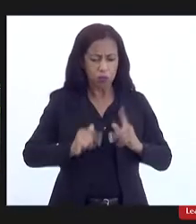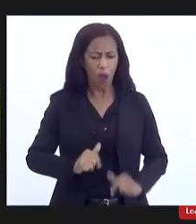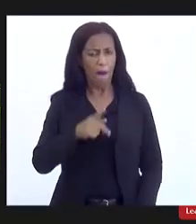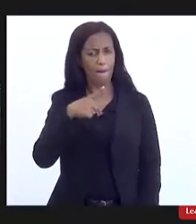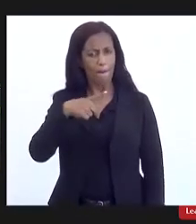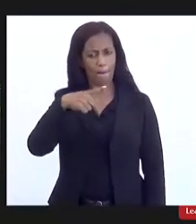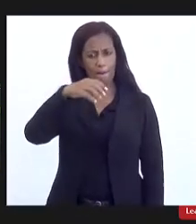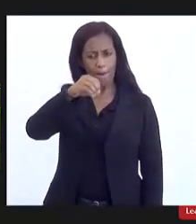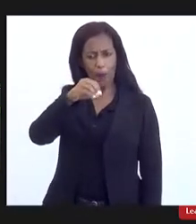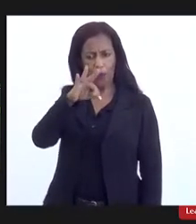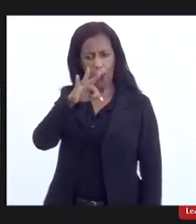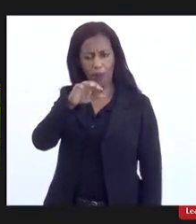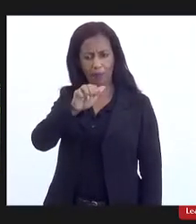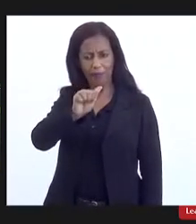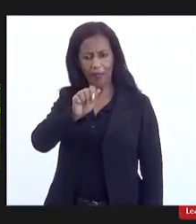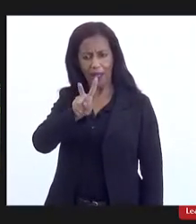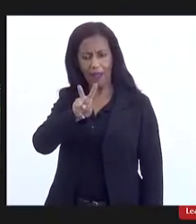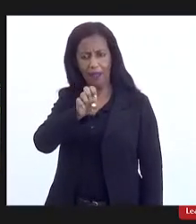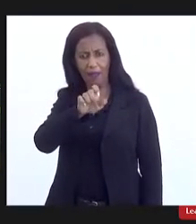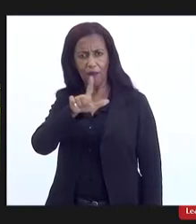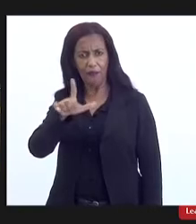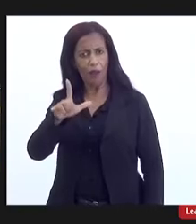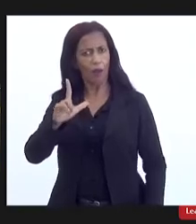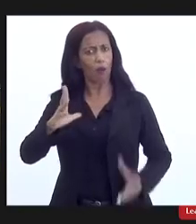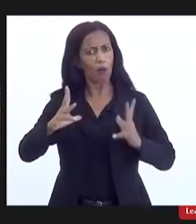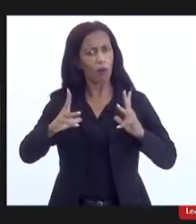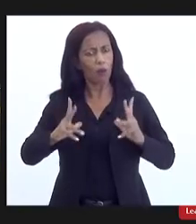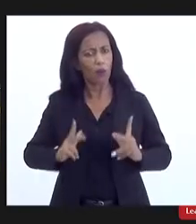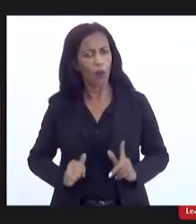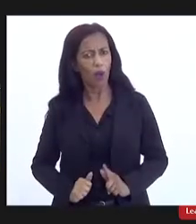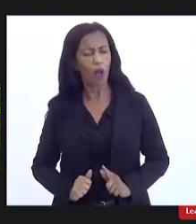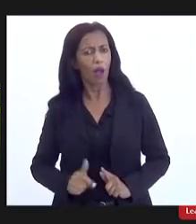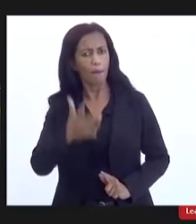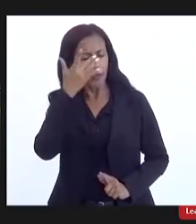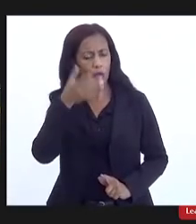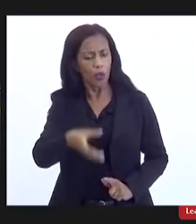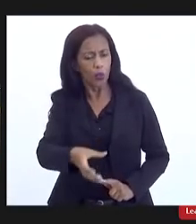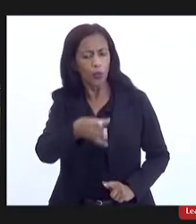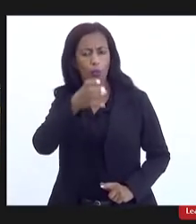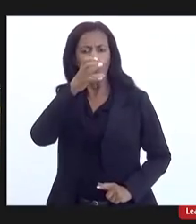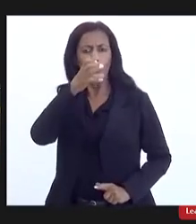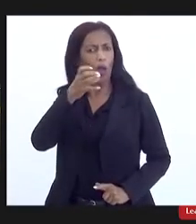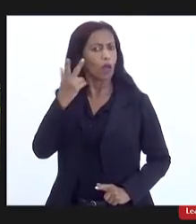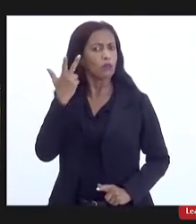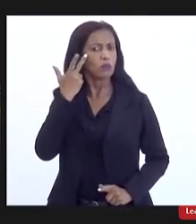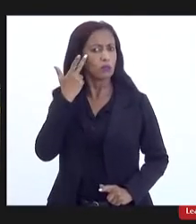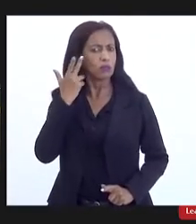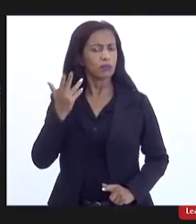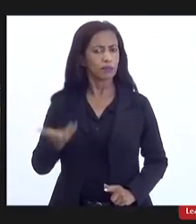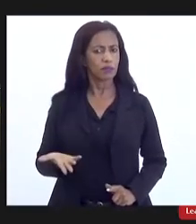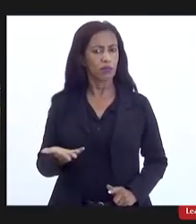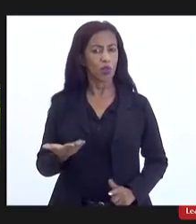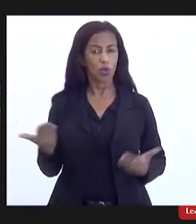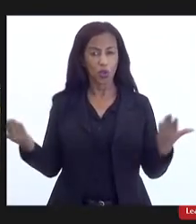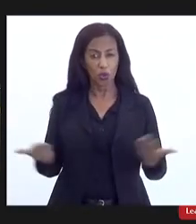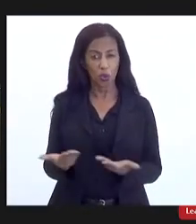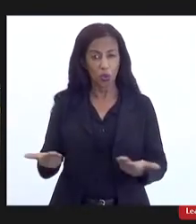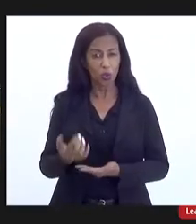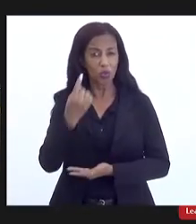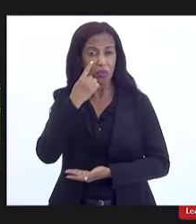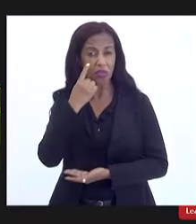condição da população tomar. E, ultimamente, a gente só tem visto